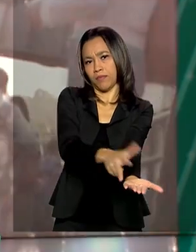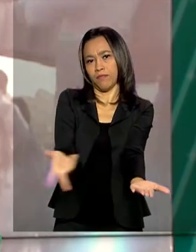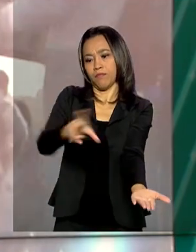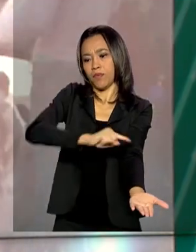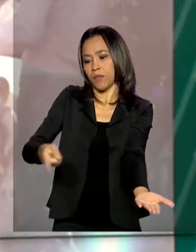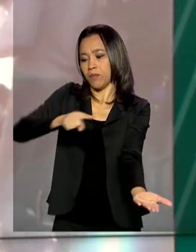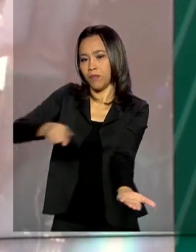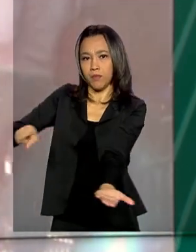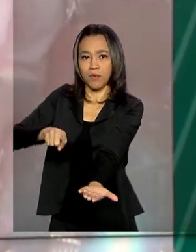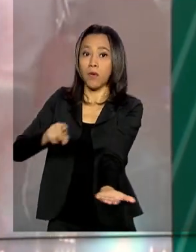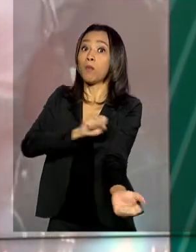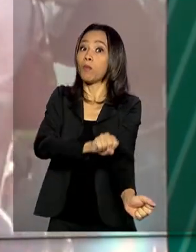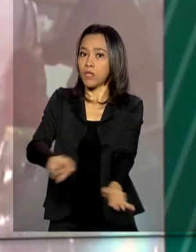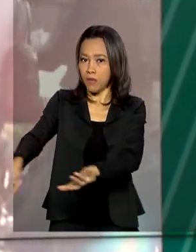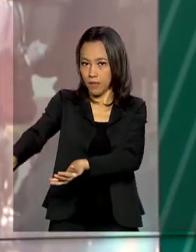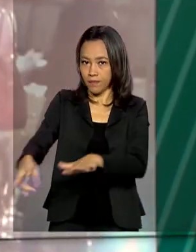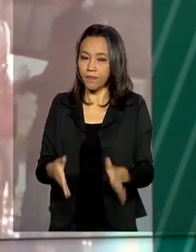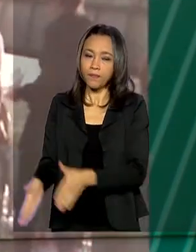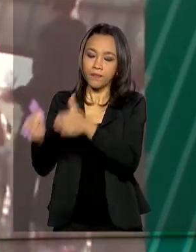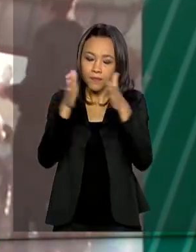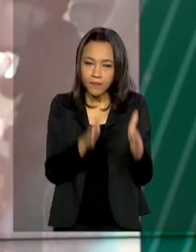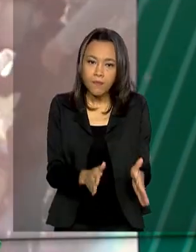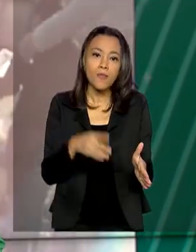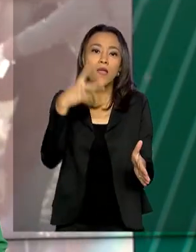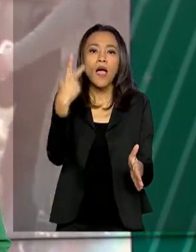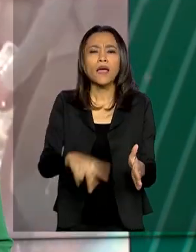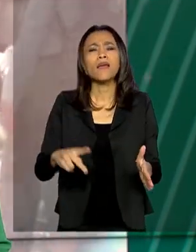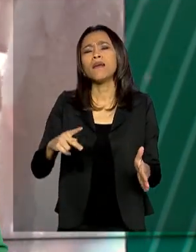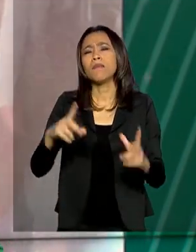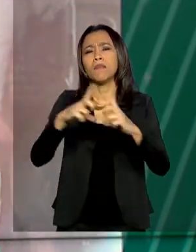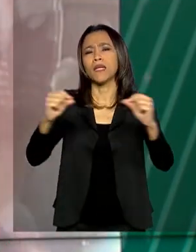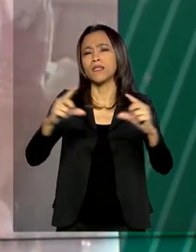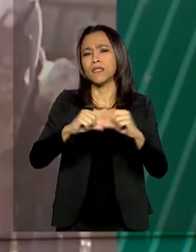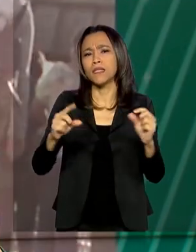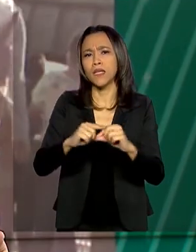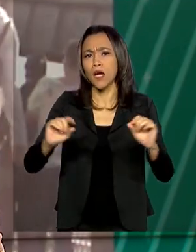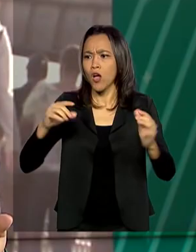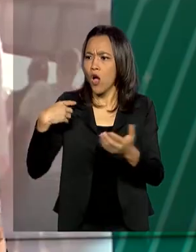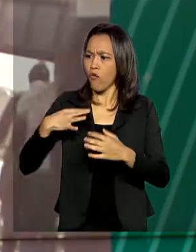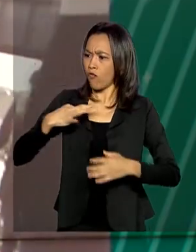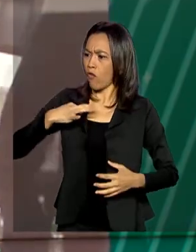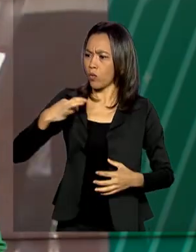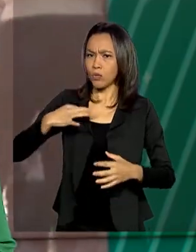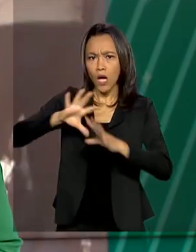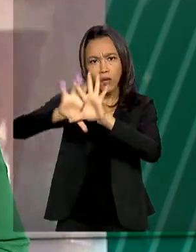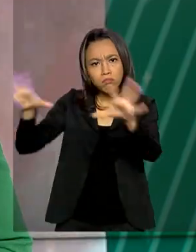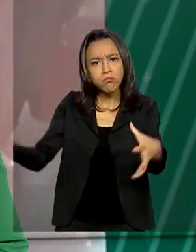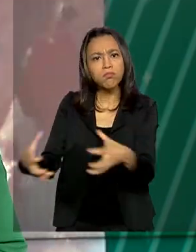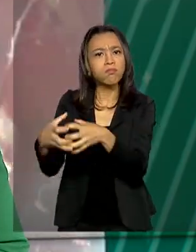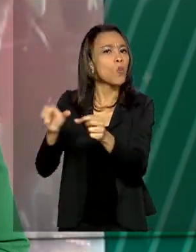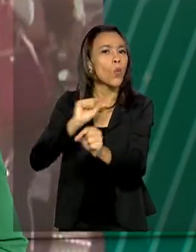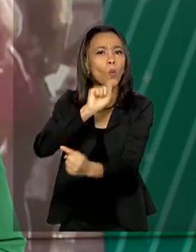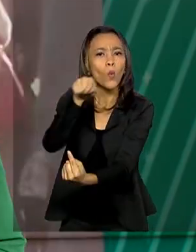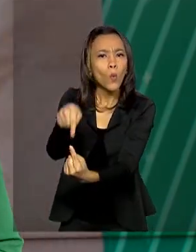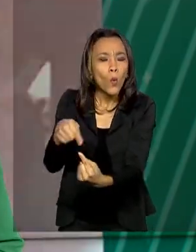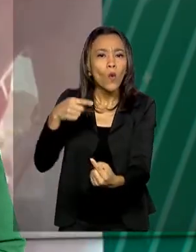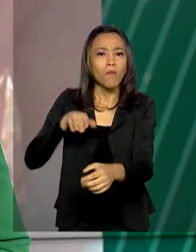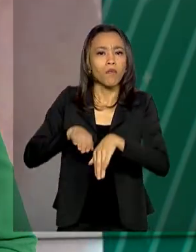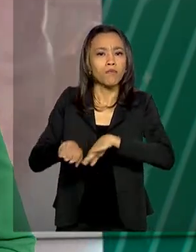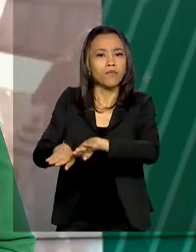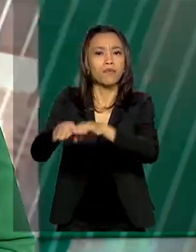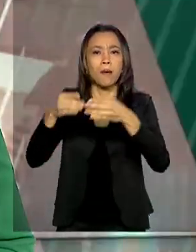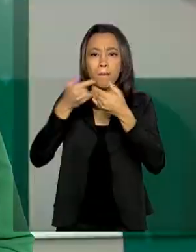E nessa época de pandemia, voluntários de Brasília se organizaram para fabricar máscaras para os profissionais de saúde. A